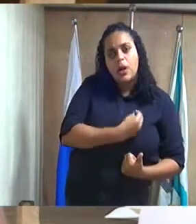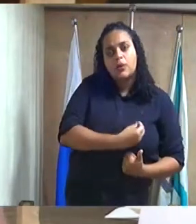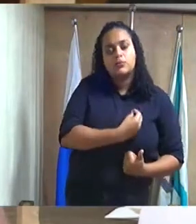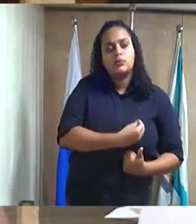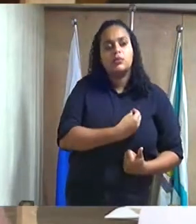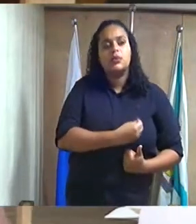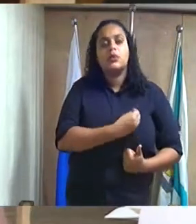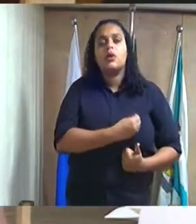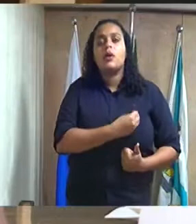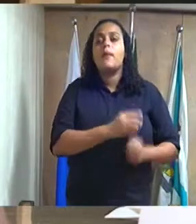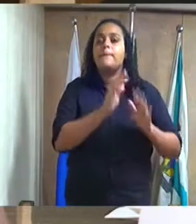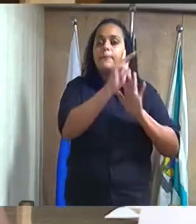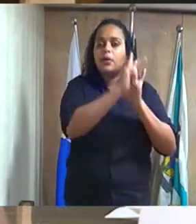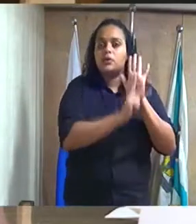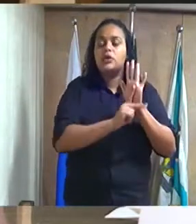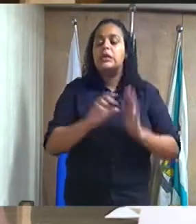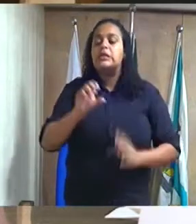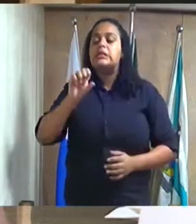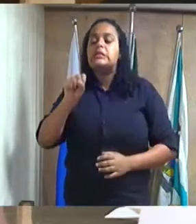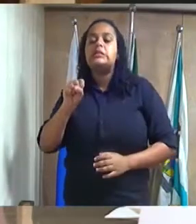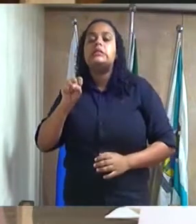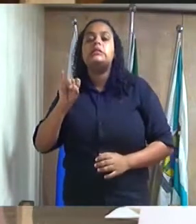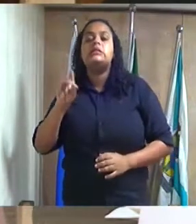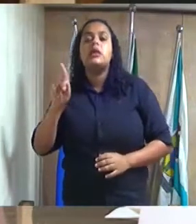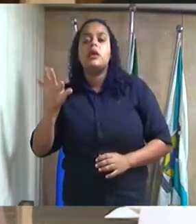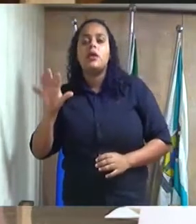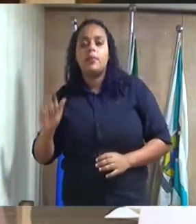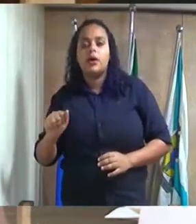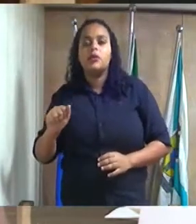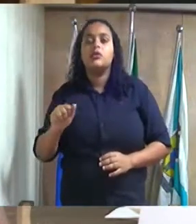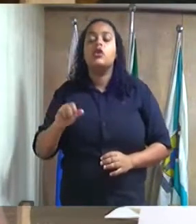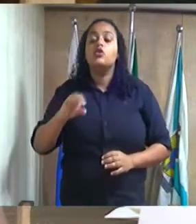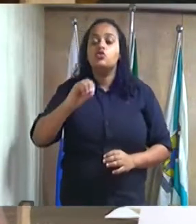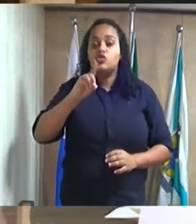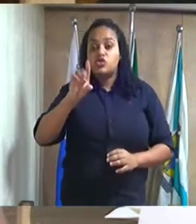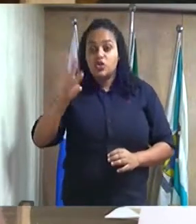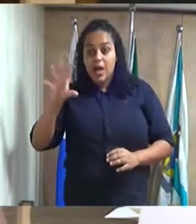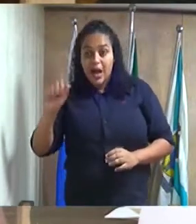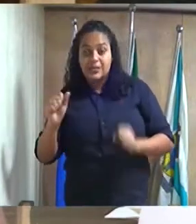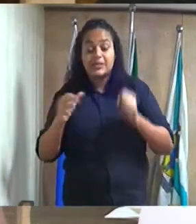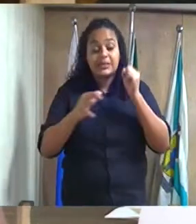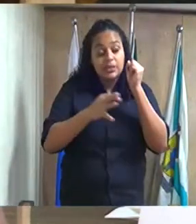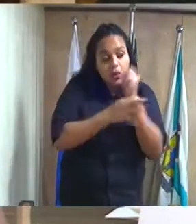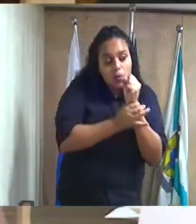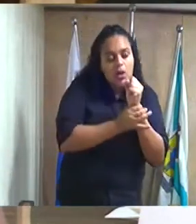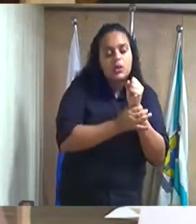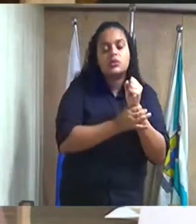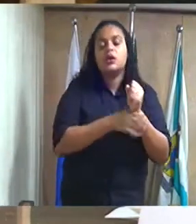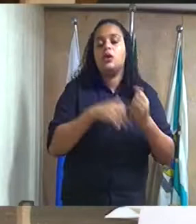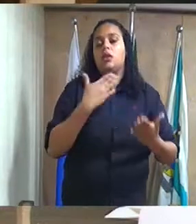SIPA nas escolas e na criação do Dia Nacional de Segurança e Saúde das Escolas.